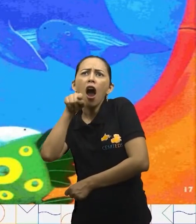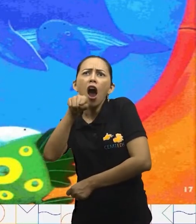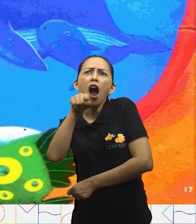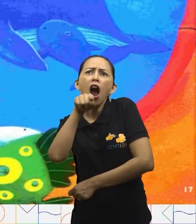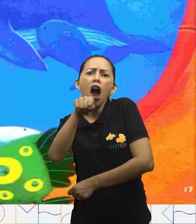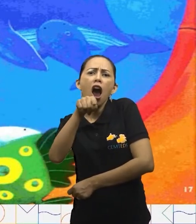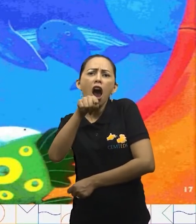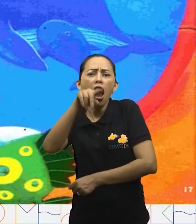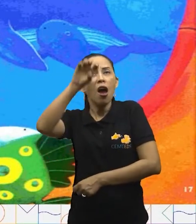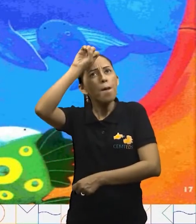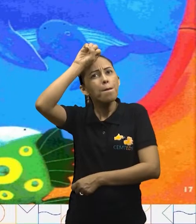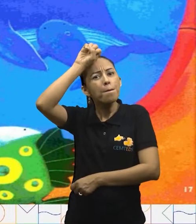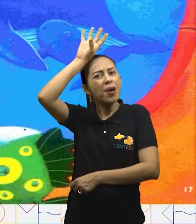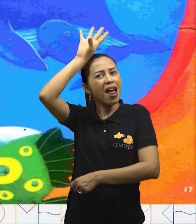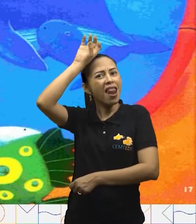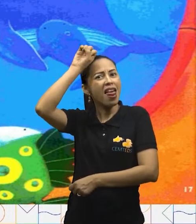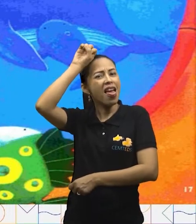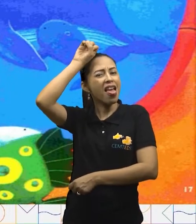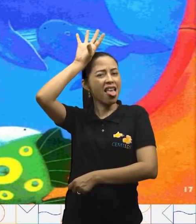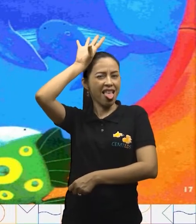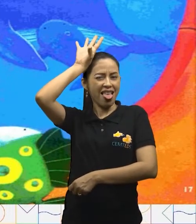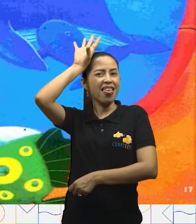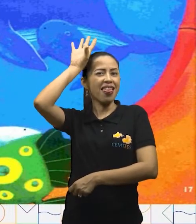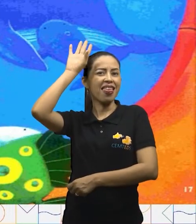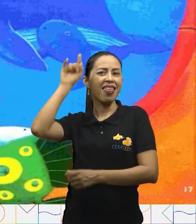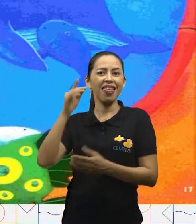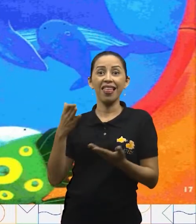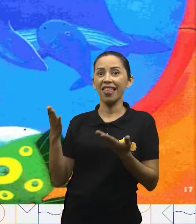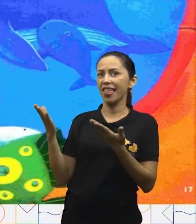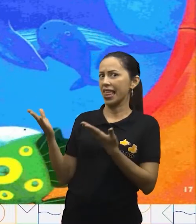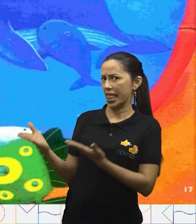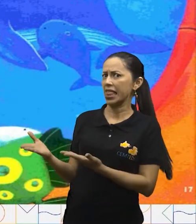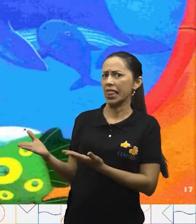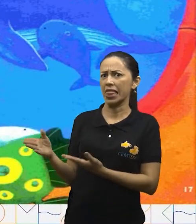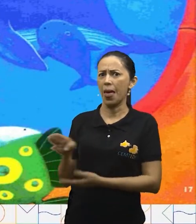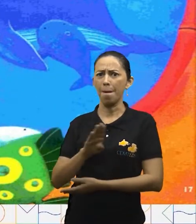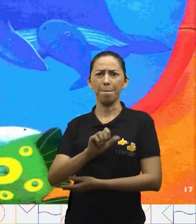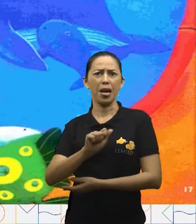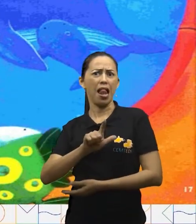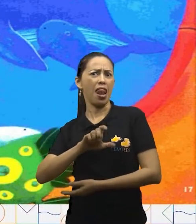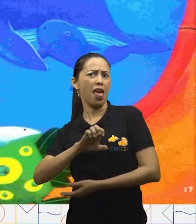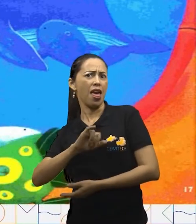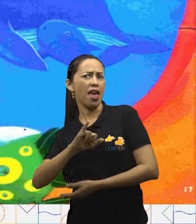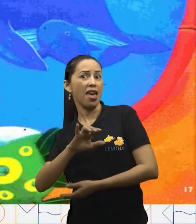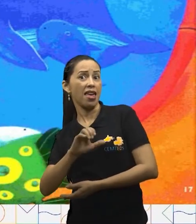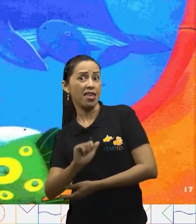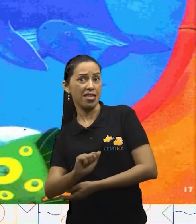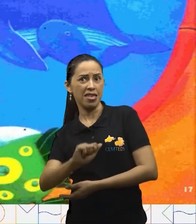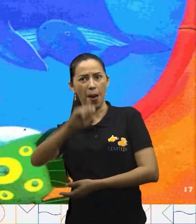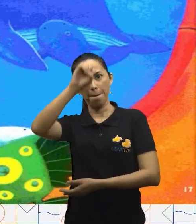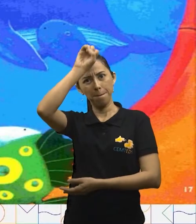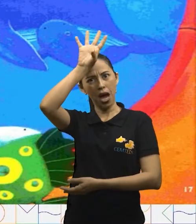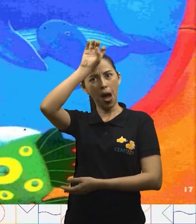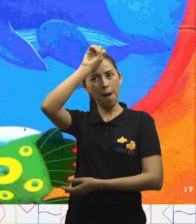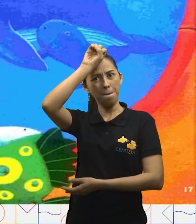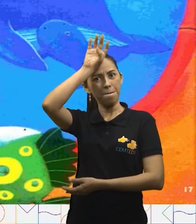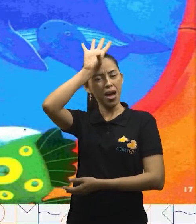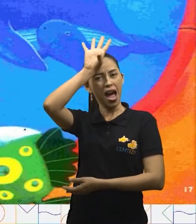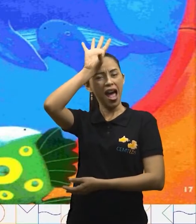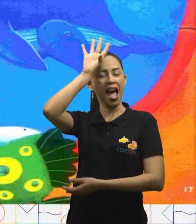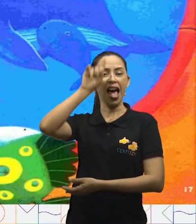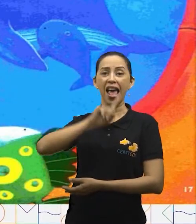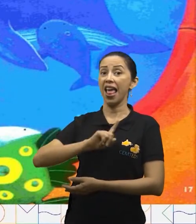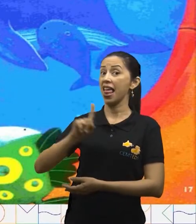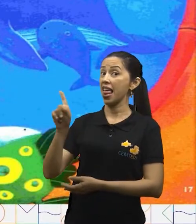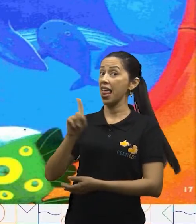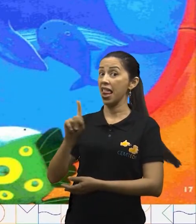peixinho. Aquilo não é peixe, não. É uma baleia. As baleias são de outra